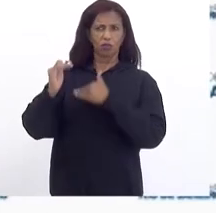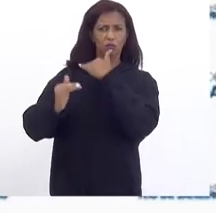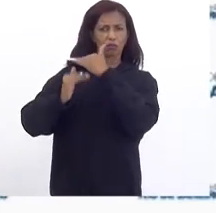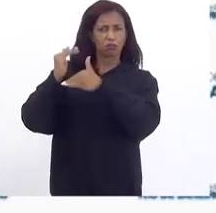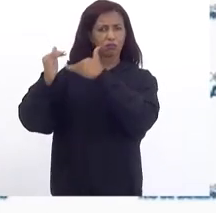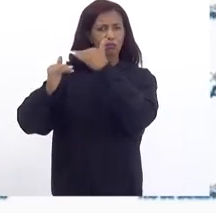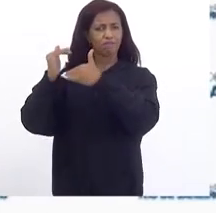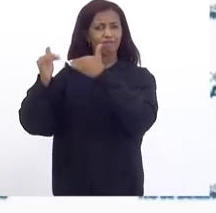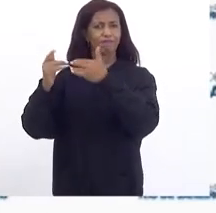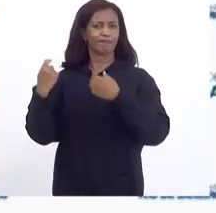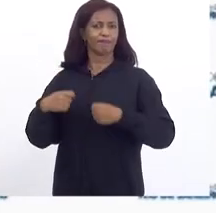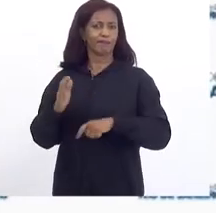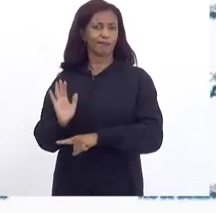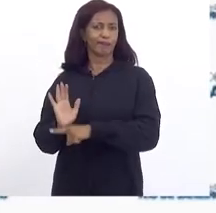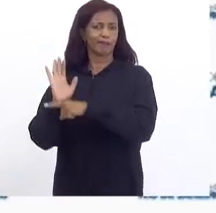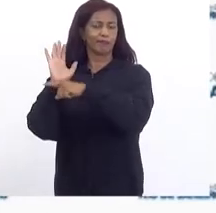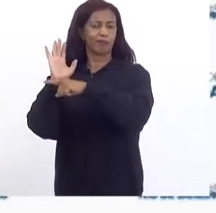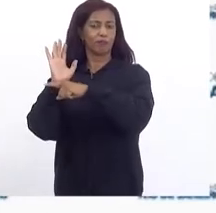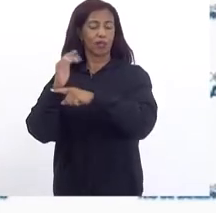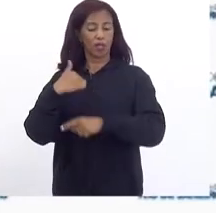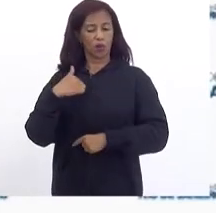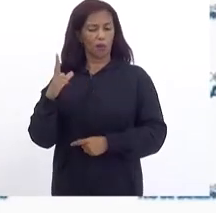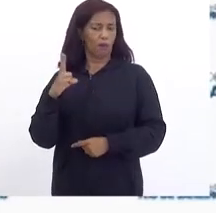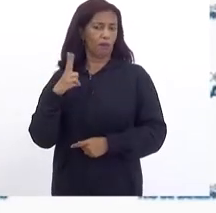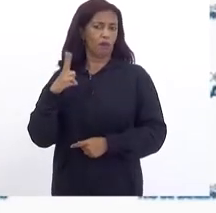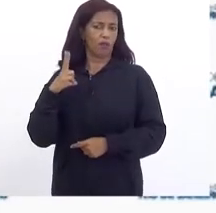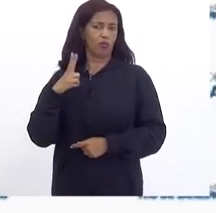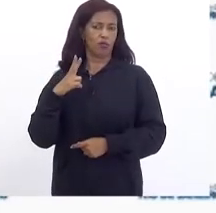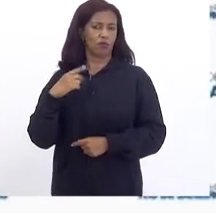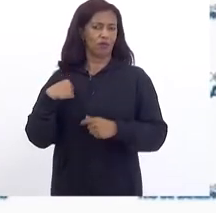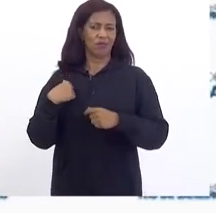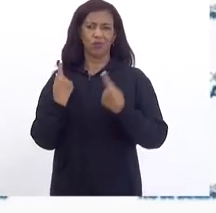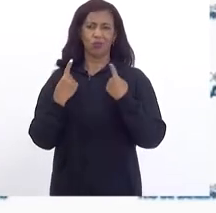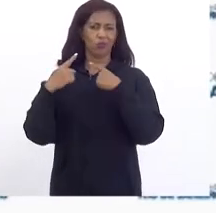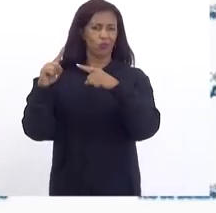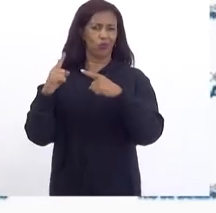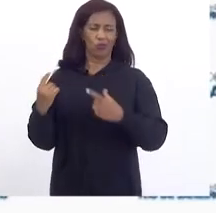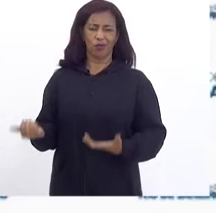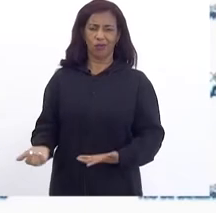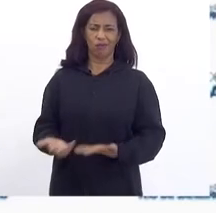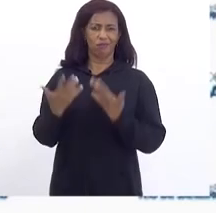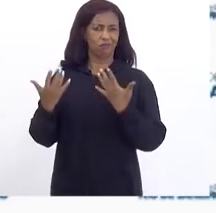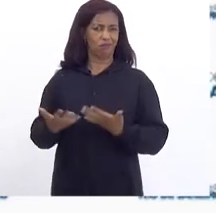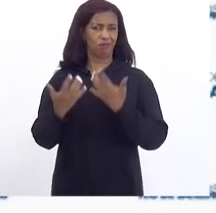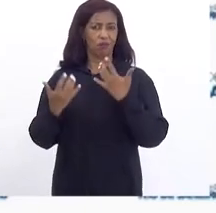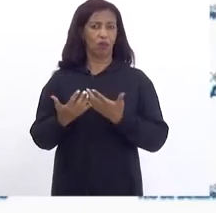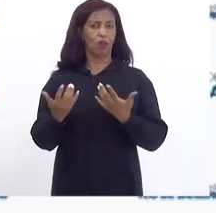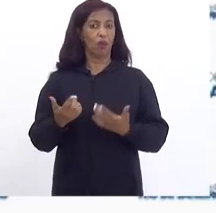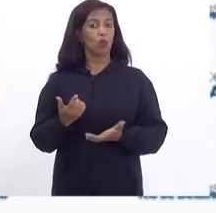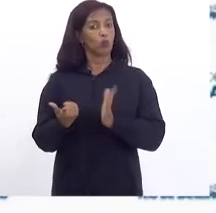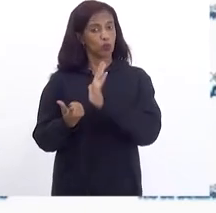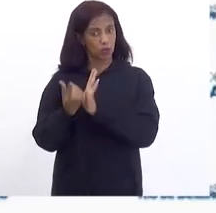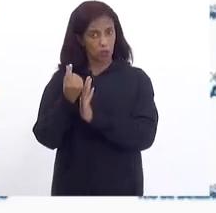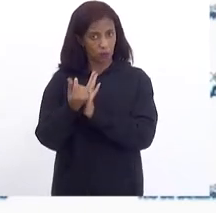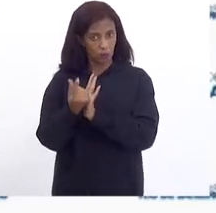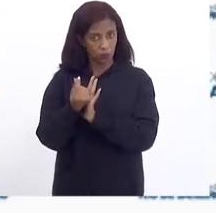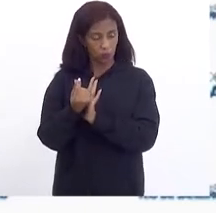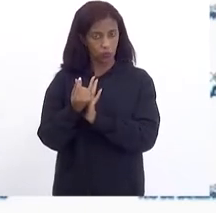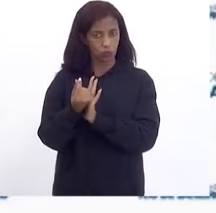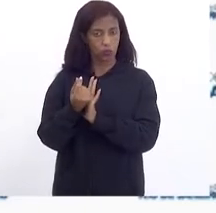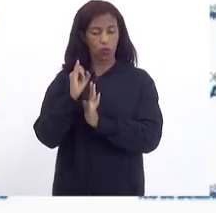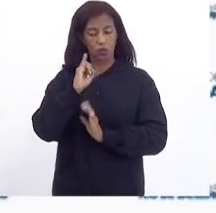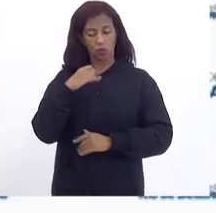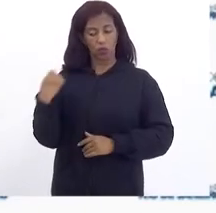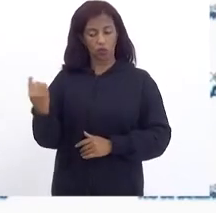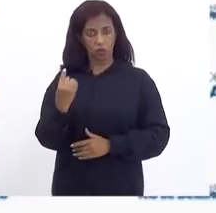Precisava disso Eu particularmente Sou contra qualquer Incentivo Incentivo No atributo Eu acho Se nós temos